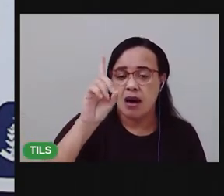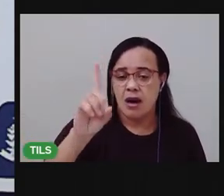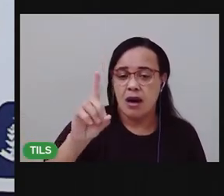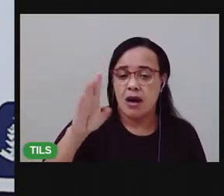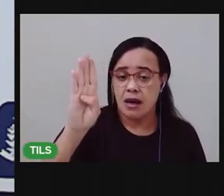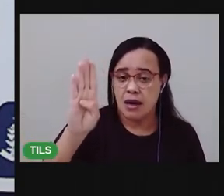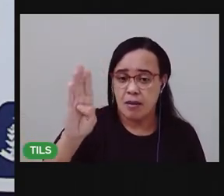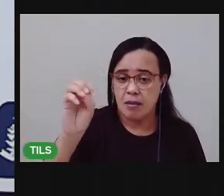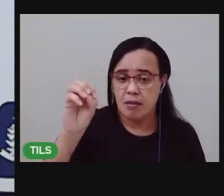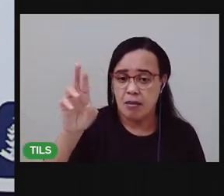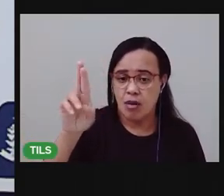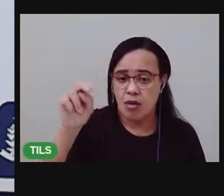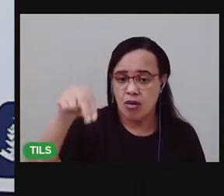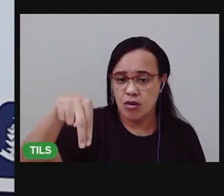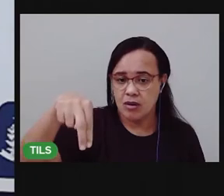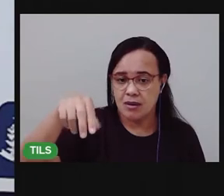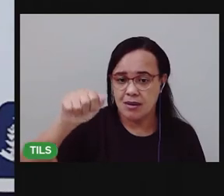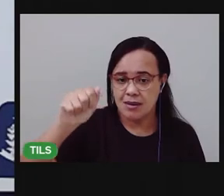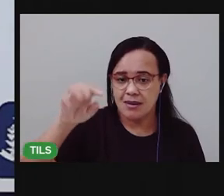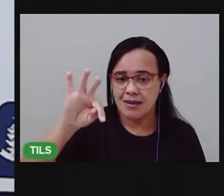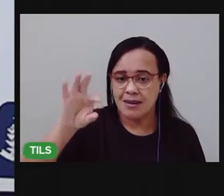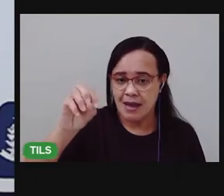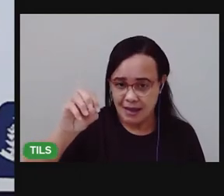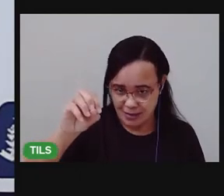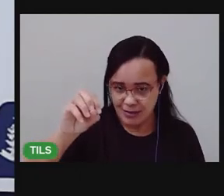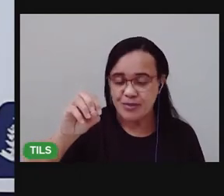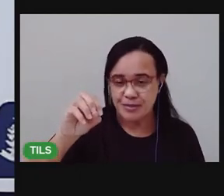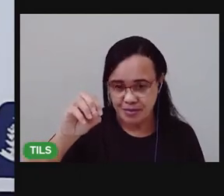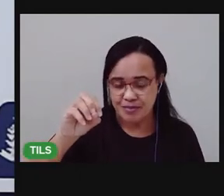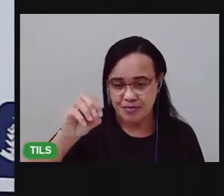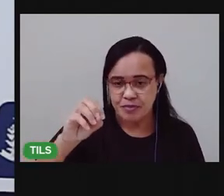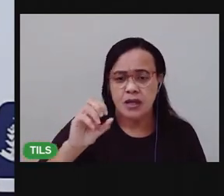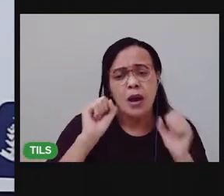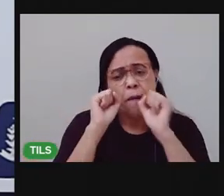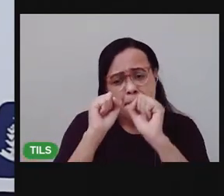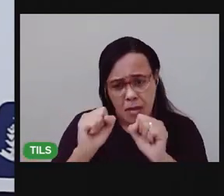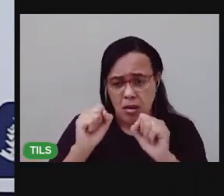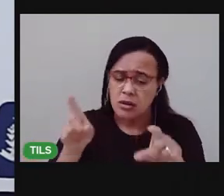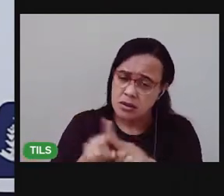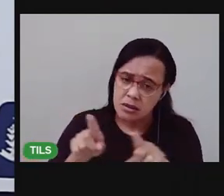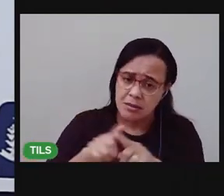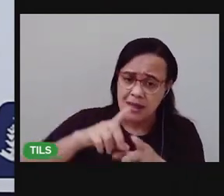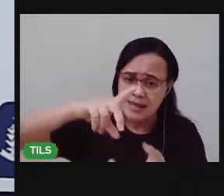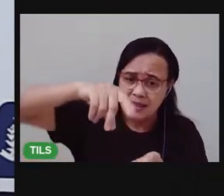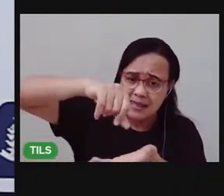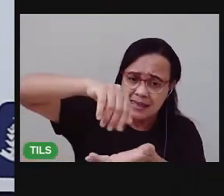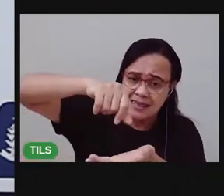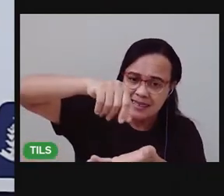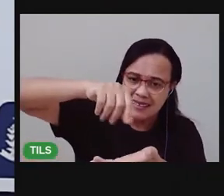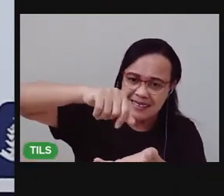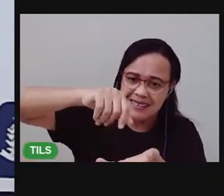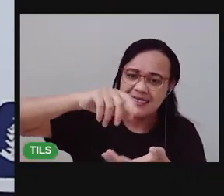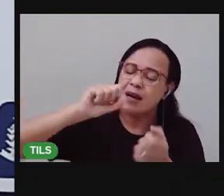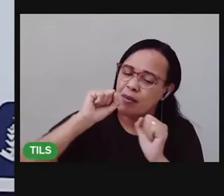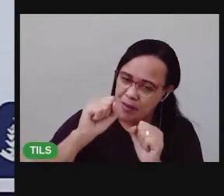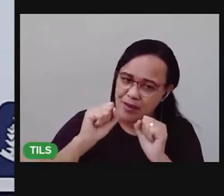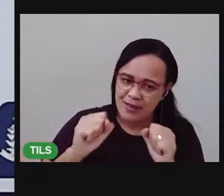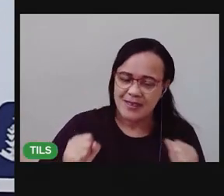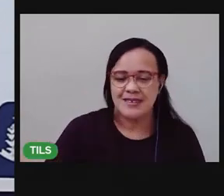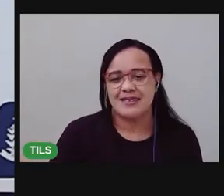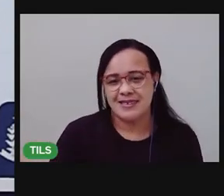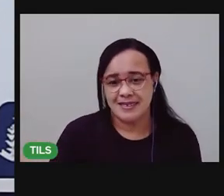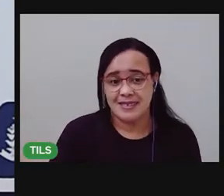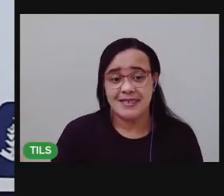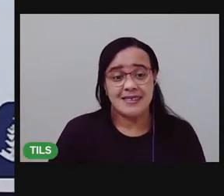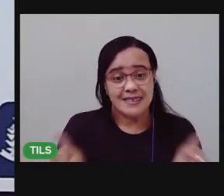mas se não tiver água pode utilizar só também e vou precisar de